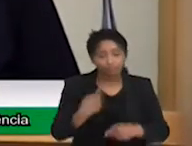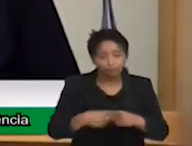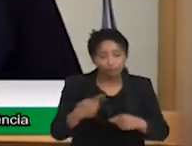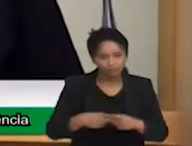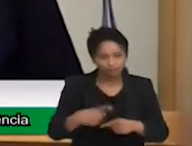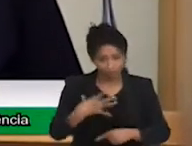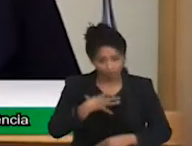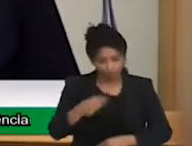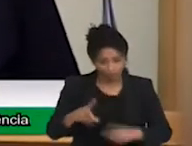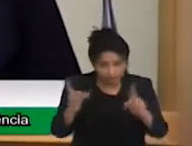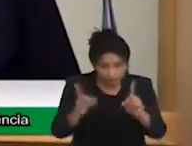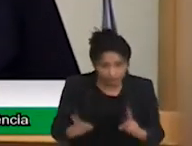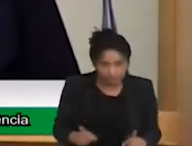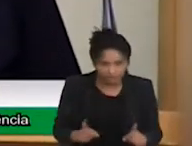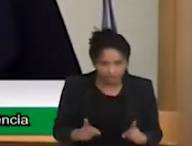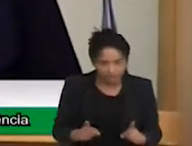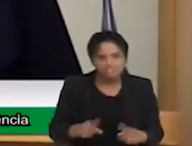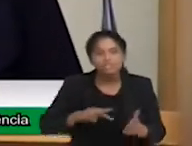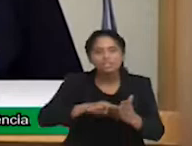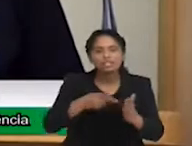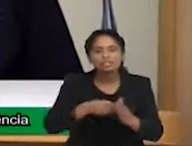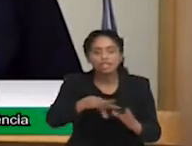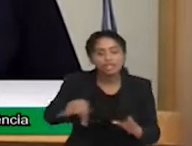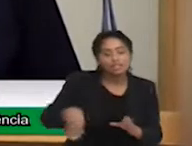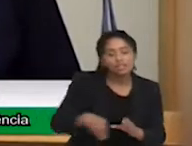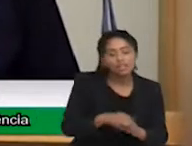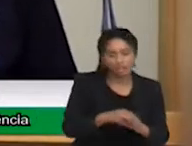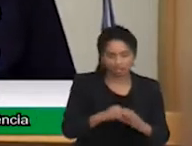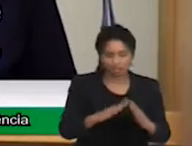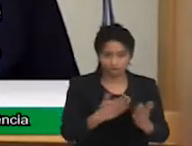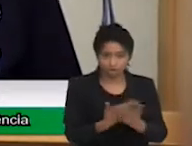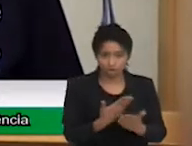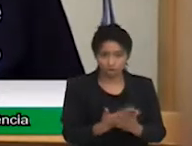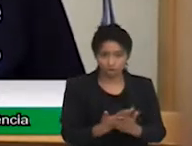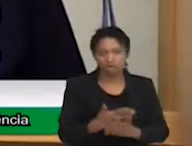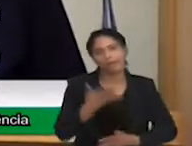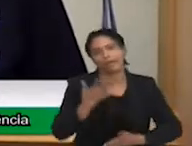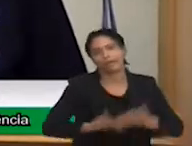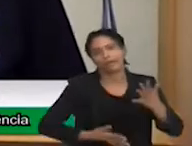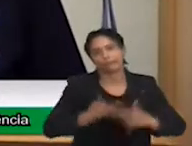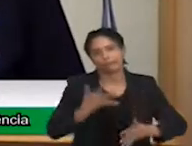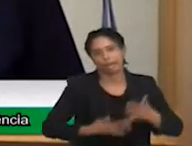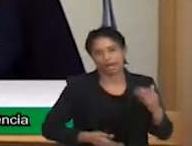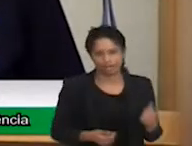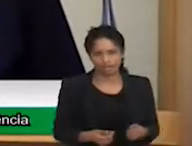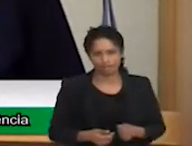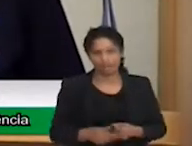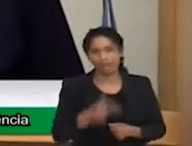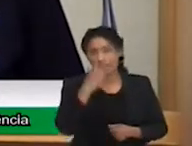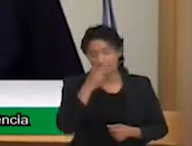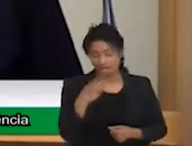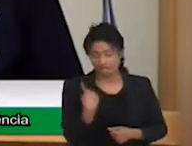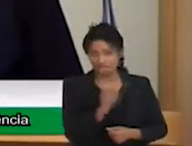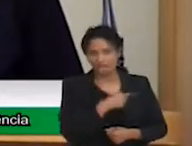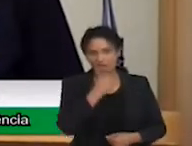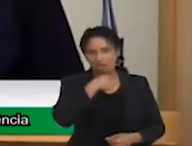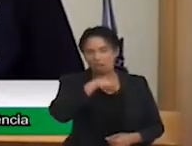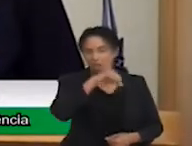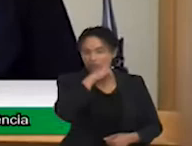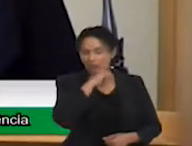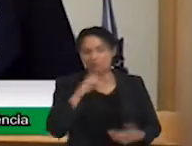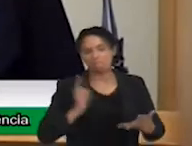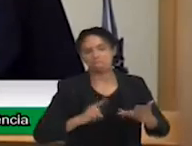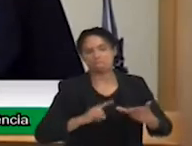estorvo dentro da rede de ensino, que somos mães desequilibradas, exigentes e ingratas.